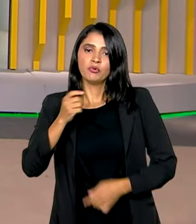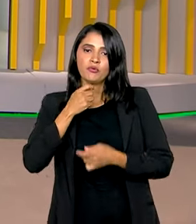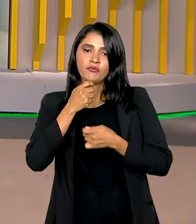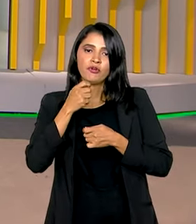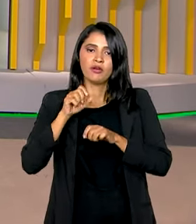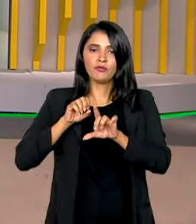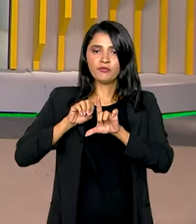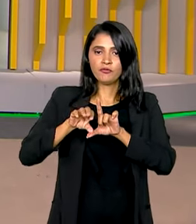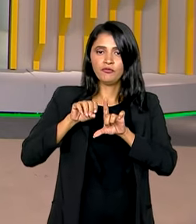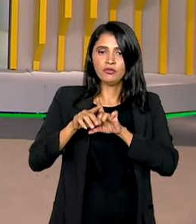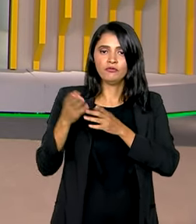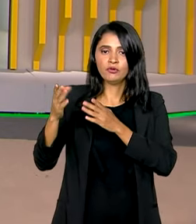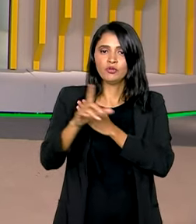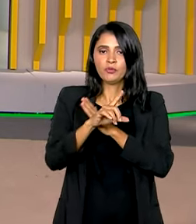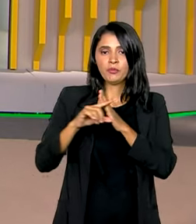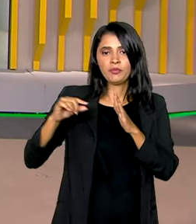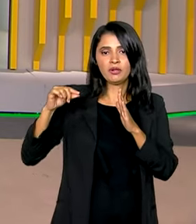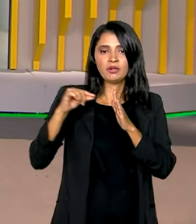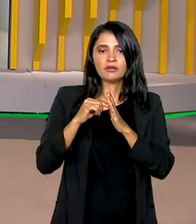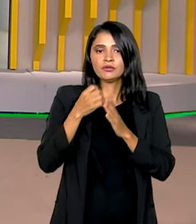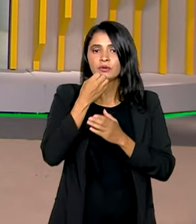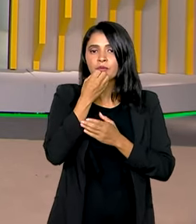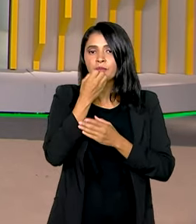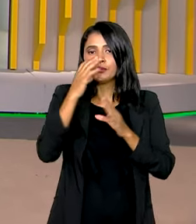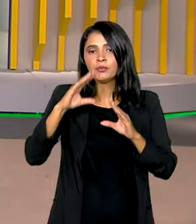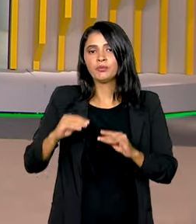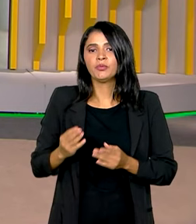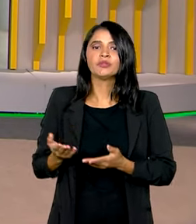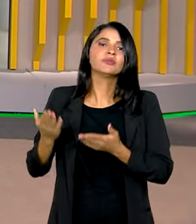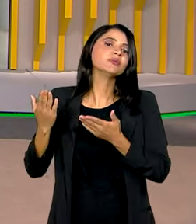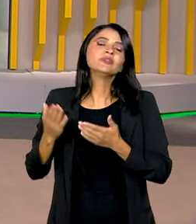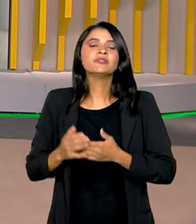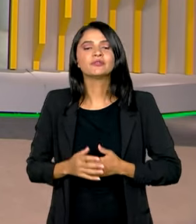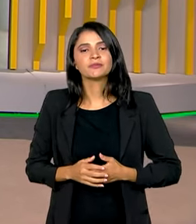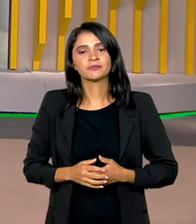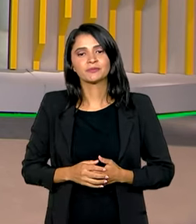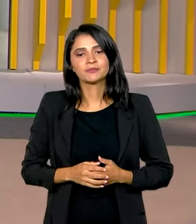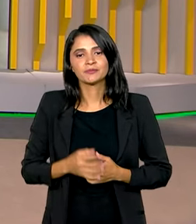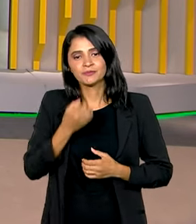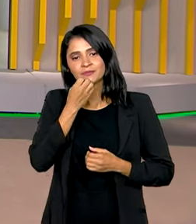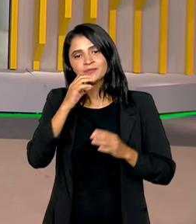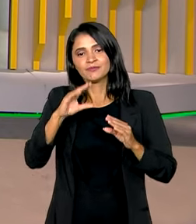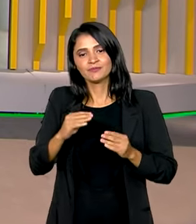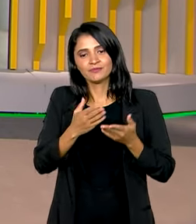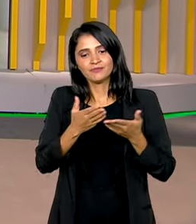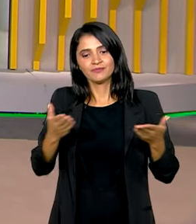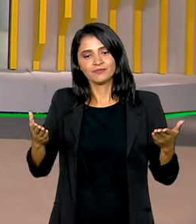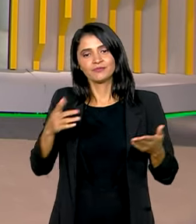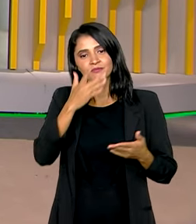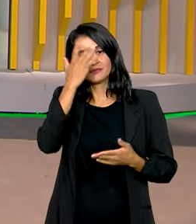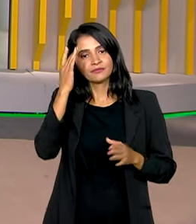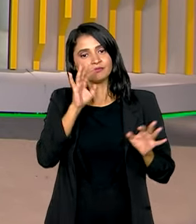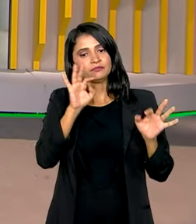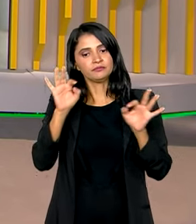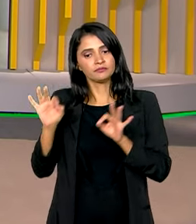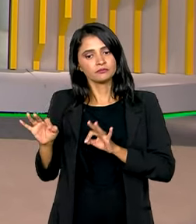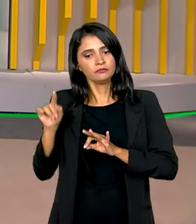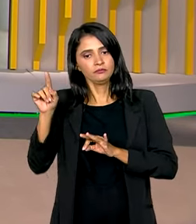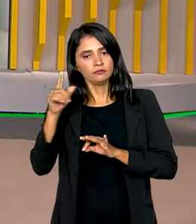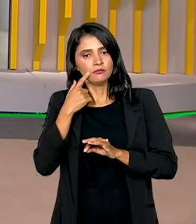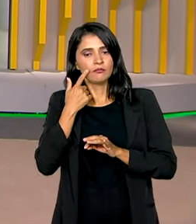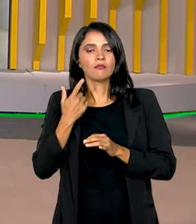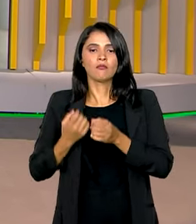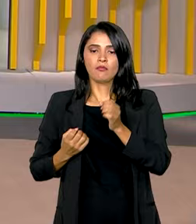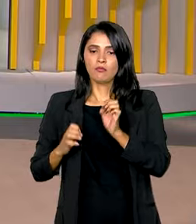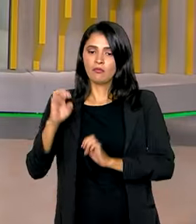fala ao vivo, direto do Palácio do Planalto. Pablo, boa noite pra você. Boa noite, Roberto. Boa noite a você que nos assiste. A produção